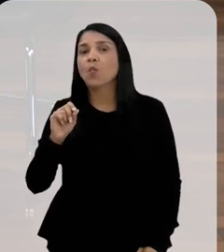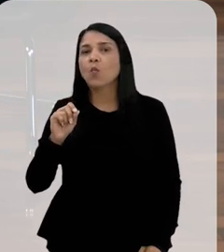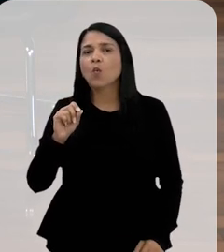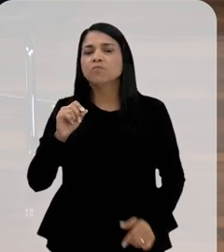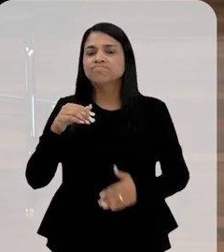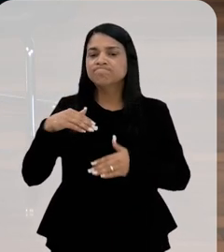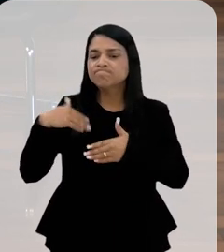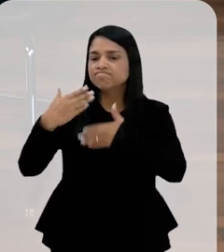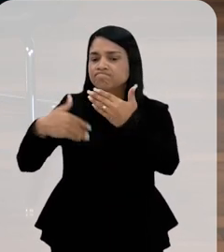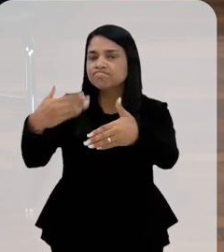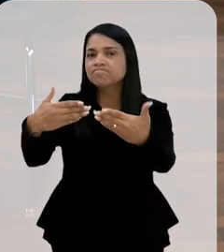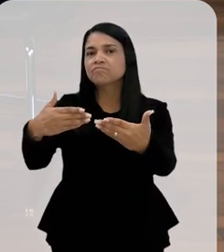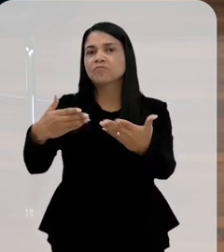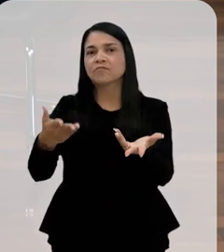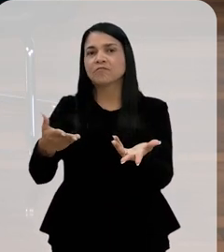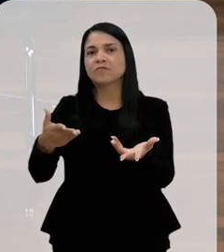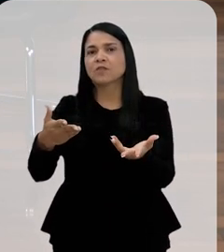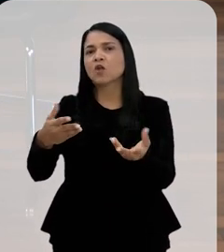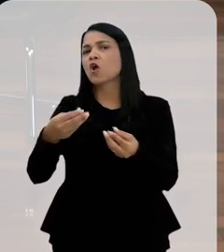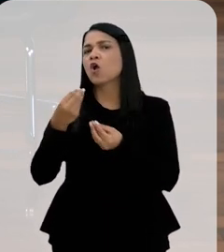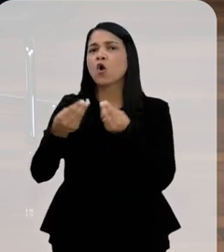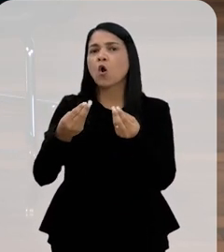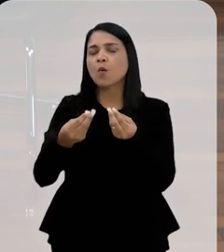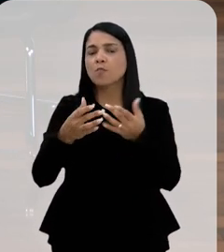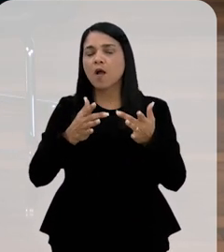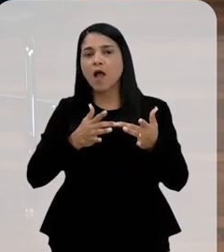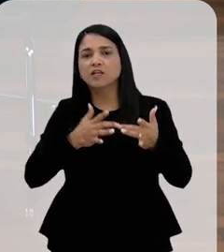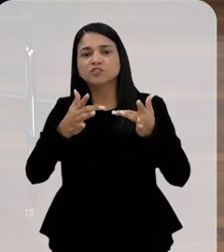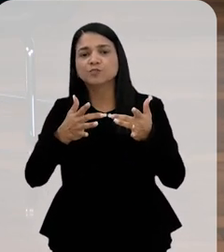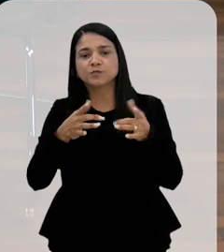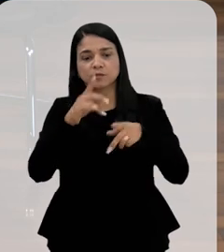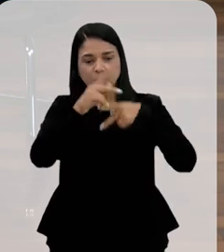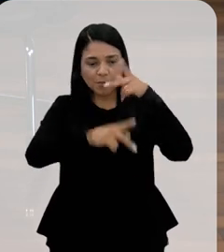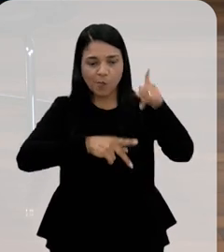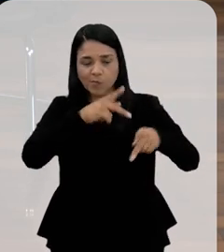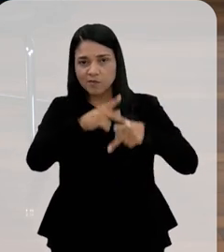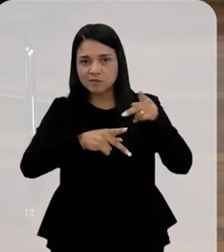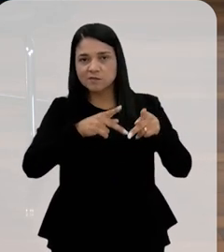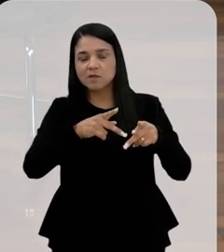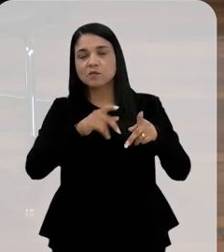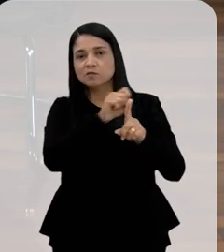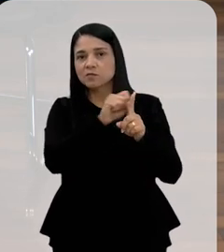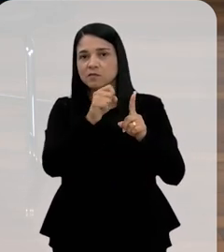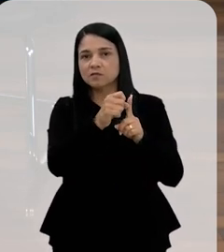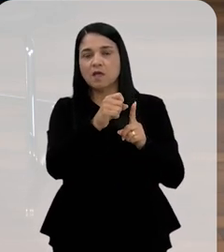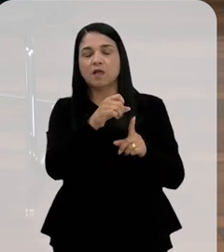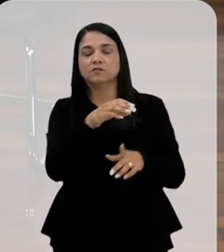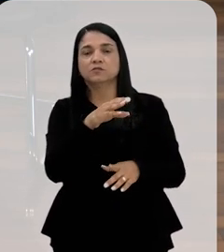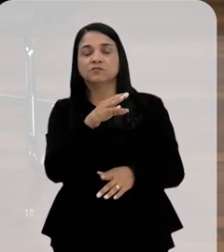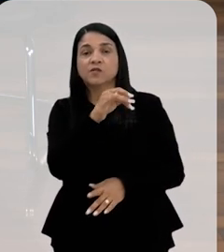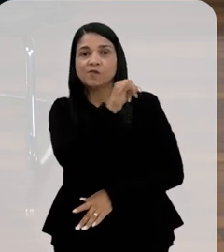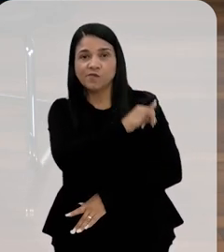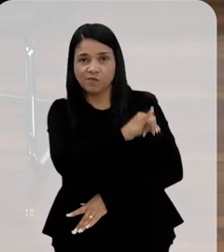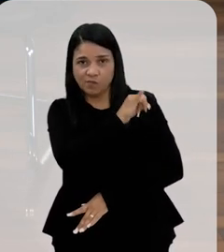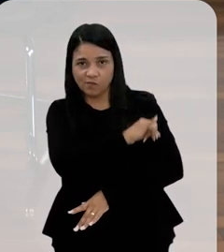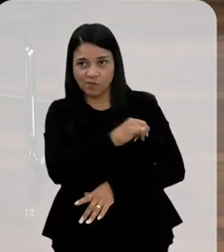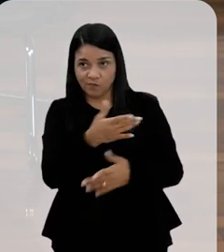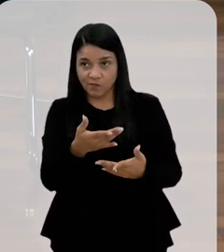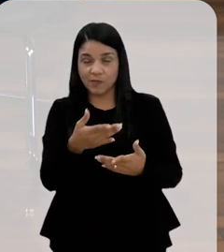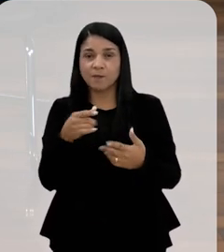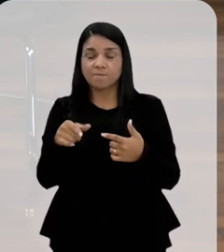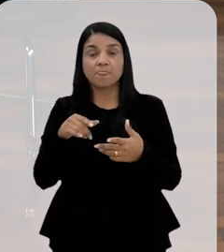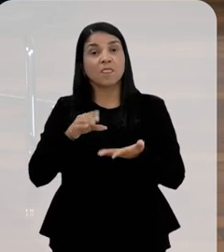passos, e como o CNDH se coloca à disposição da sociedade carioca e fluminense para essa questão.